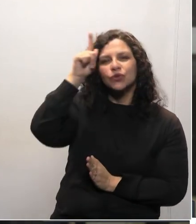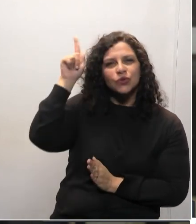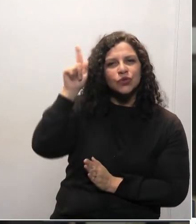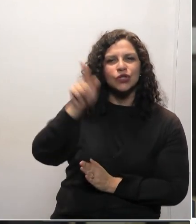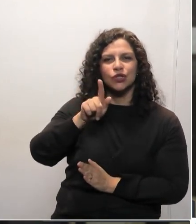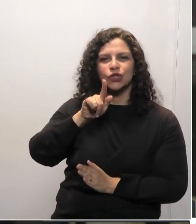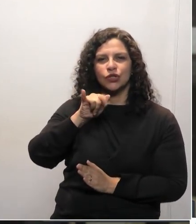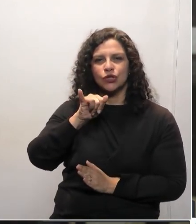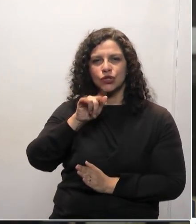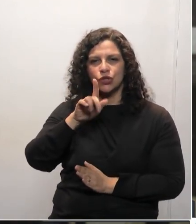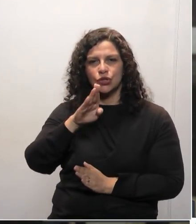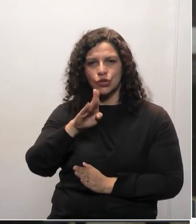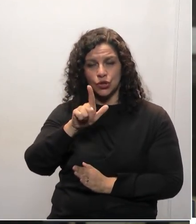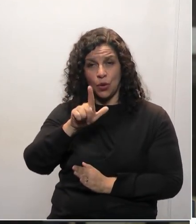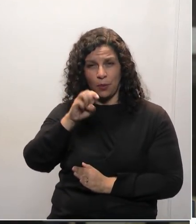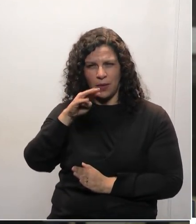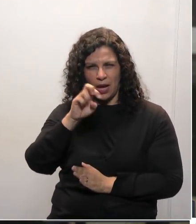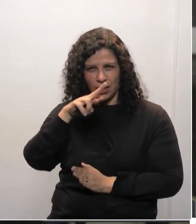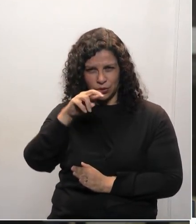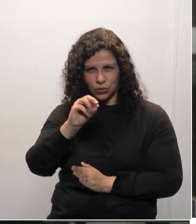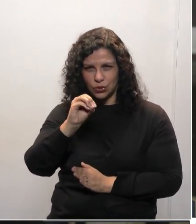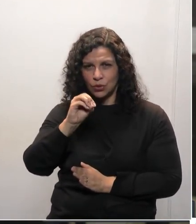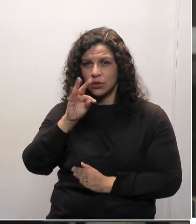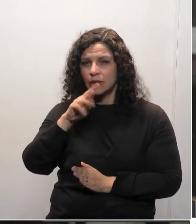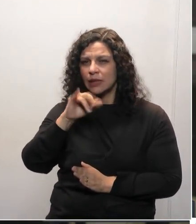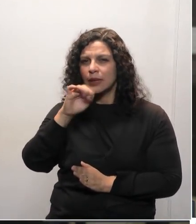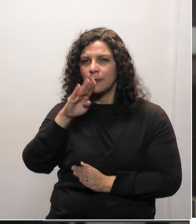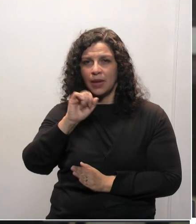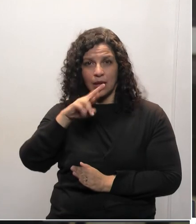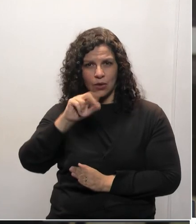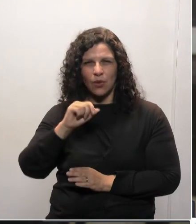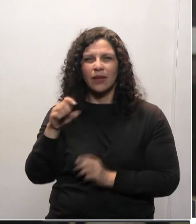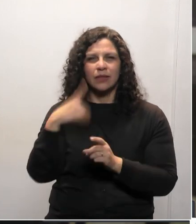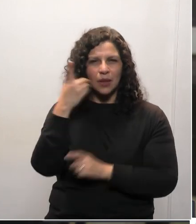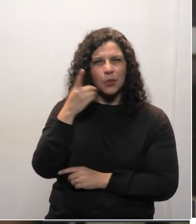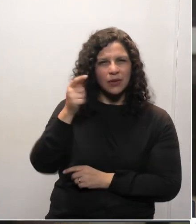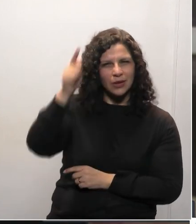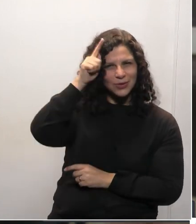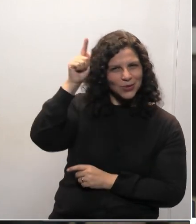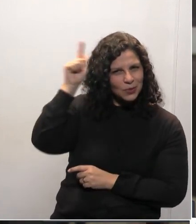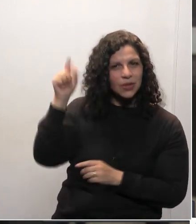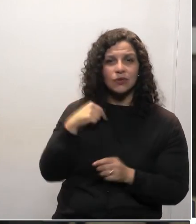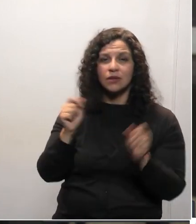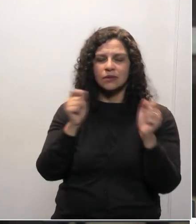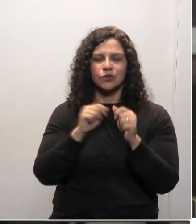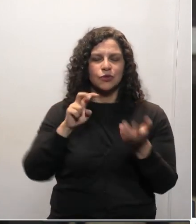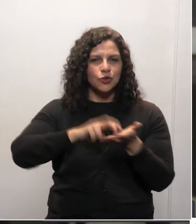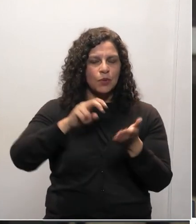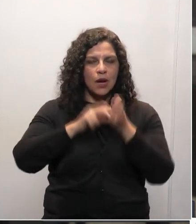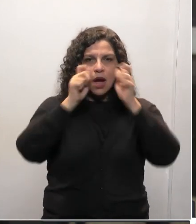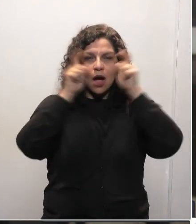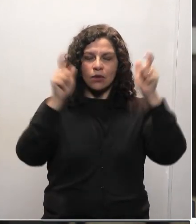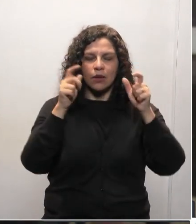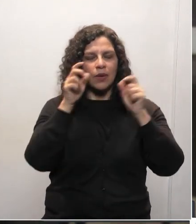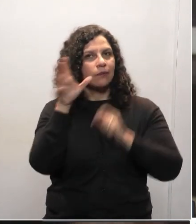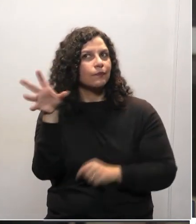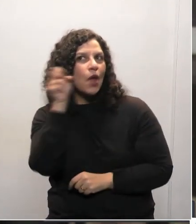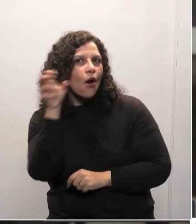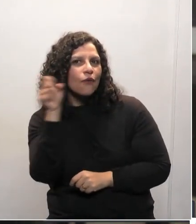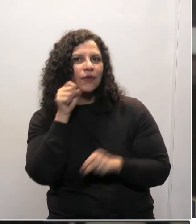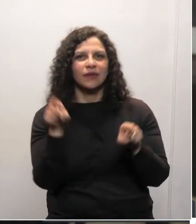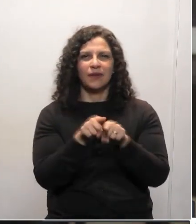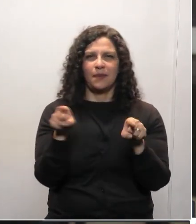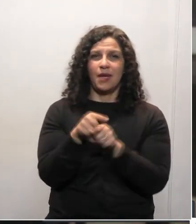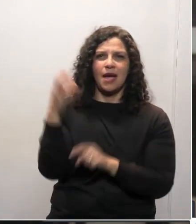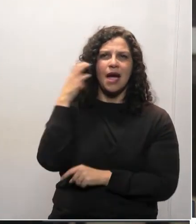Gilberto Ribeiro apresentou um programa na Rádio Difusora, muitos anos atrás, que a gente acordava cedo pra ouvi-lo. Tinha que acordar